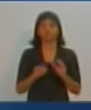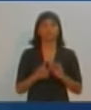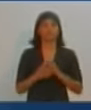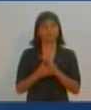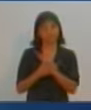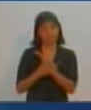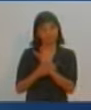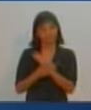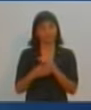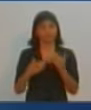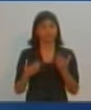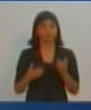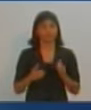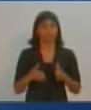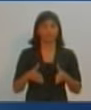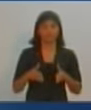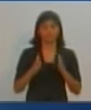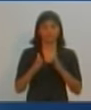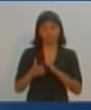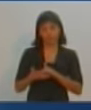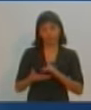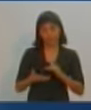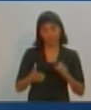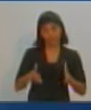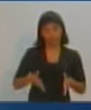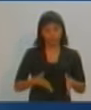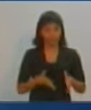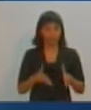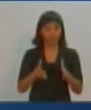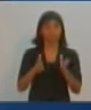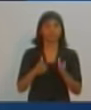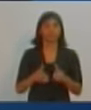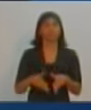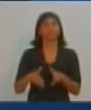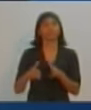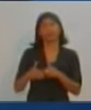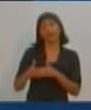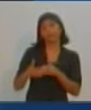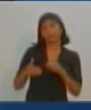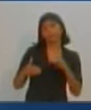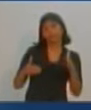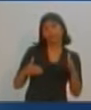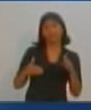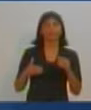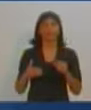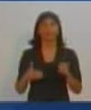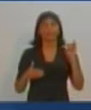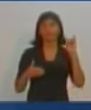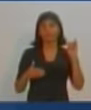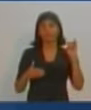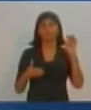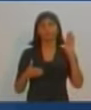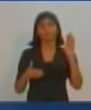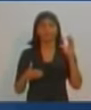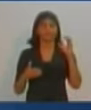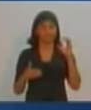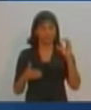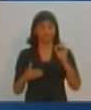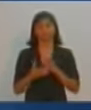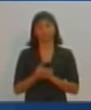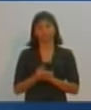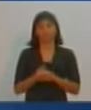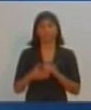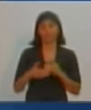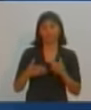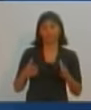até, como desde o Pontilhão, tem ali perto onde era o antigo Pastorinho, até o IBC, através de transposições superficiais